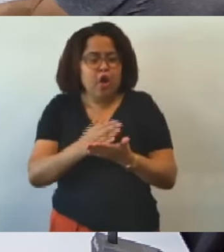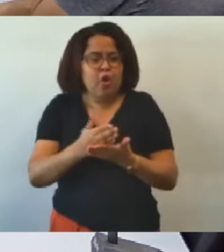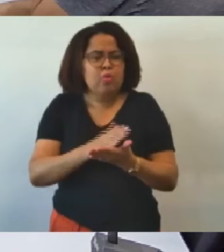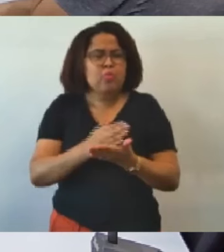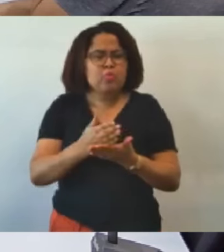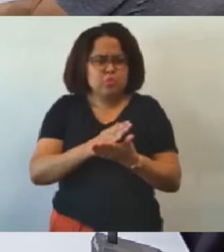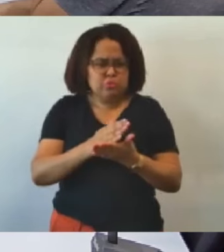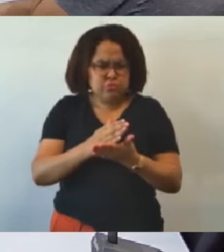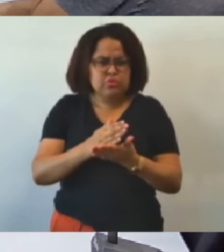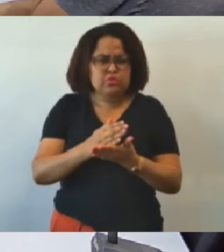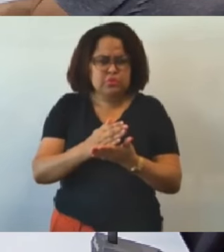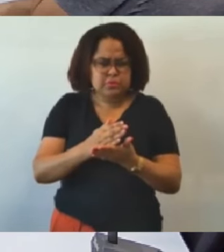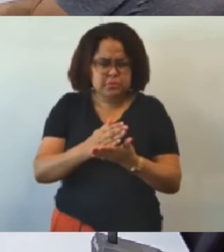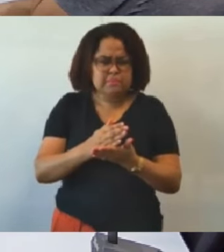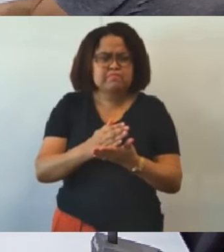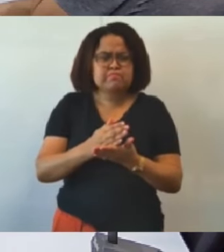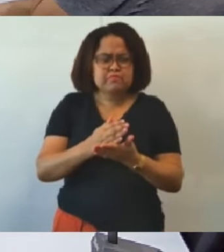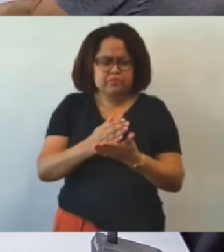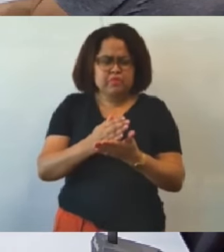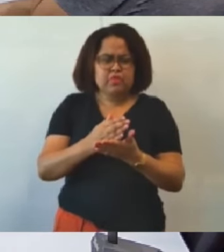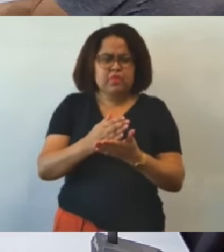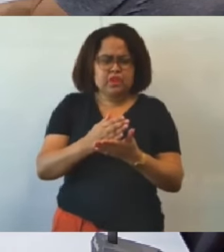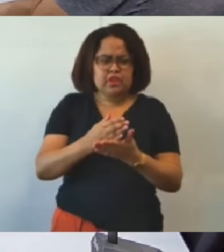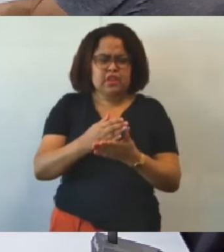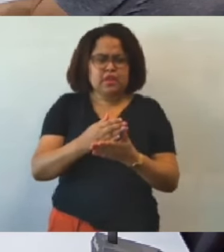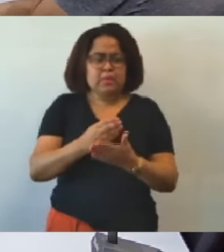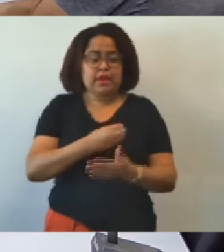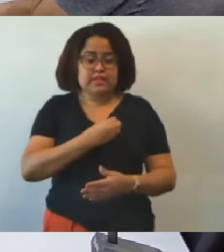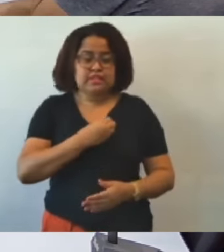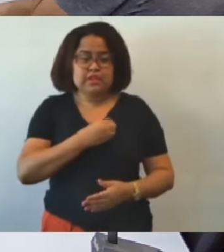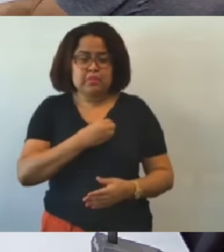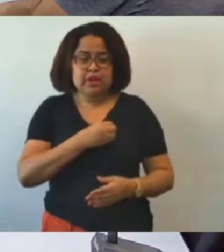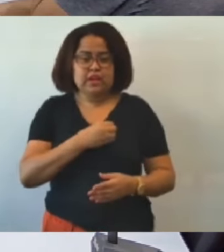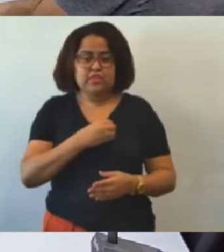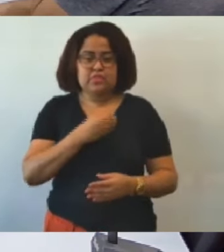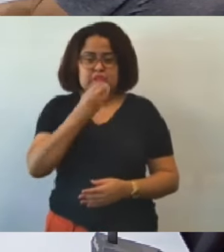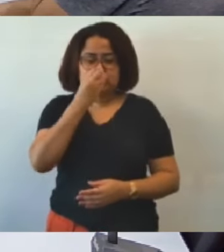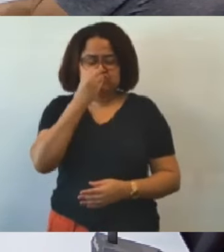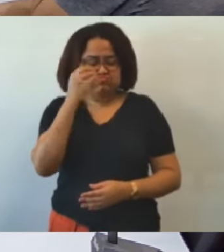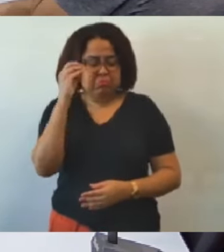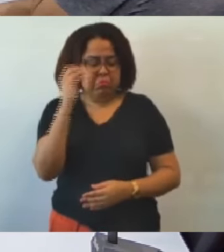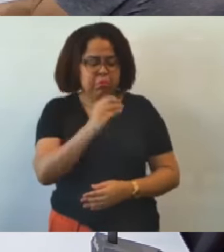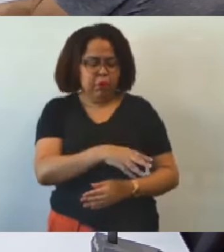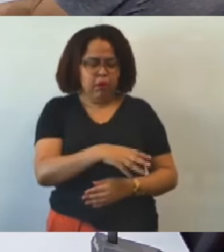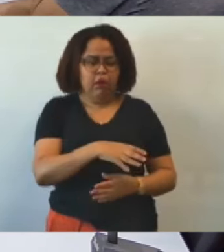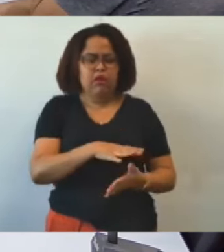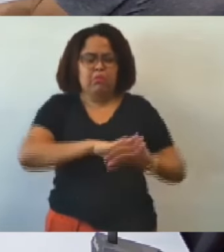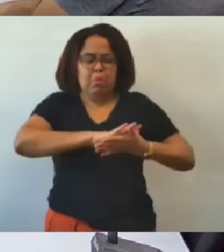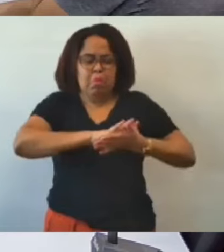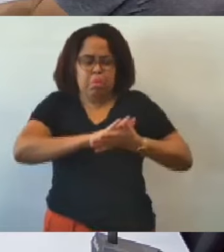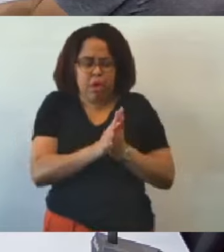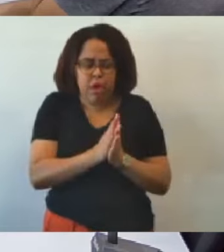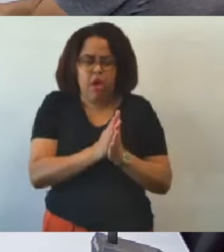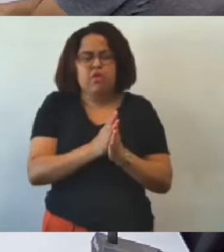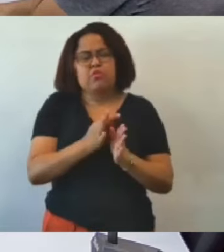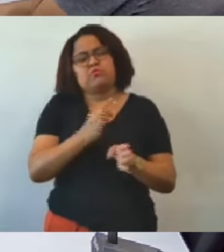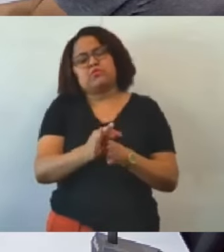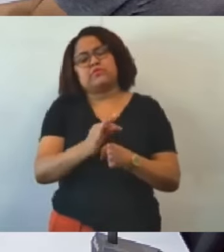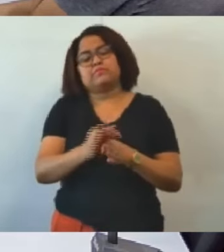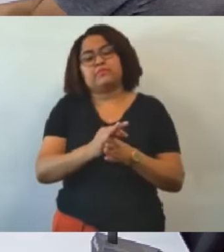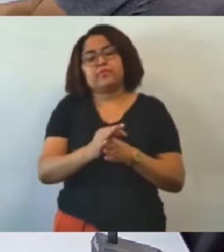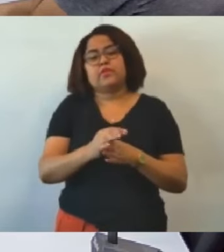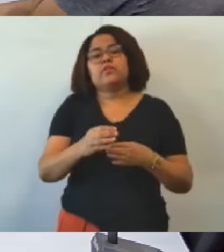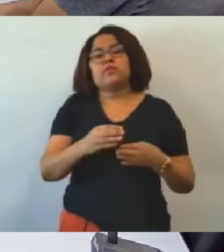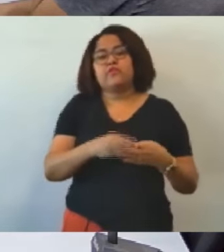desqualificaram os conselhos os conselheiros tutelar já estou entrando com um pedido de informação uma Secretaria Municipal de Assistência